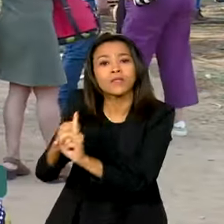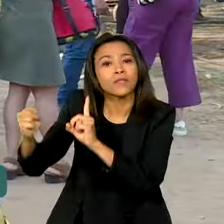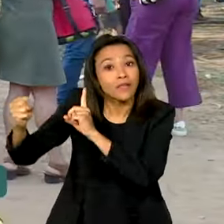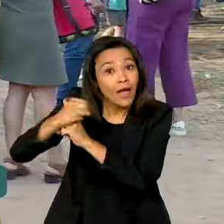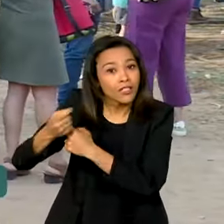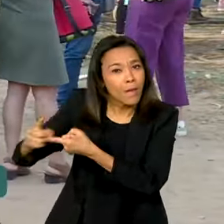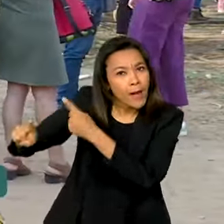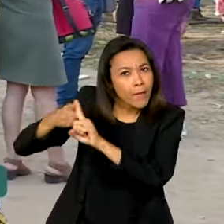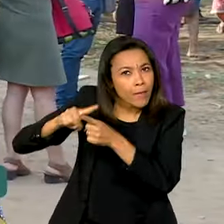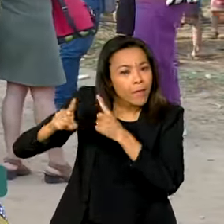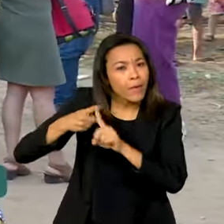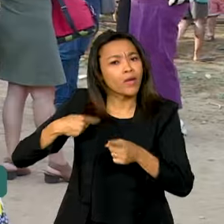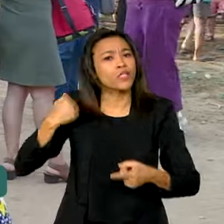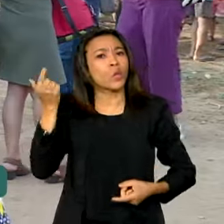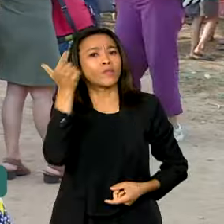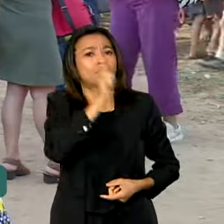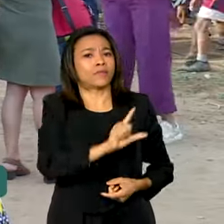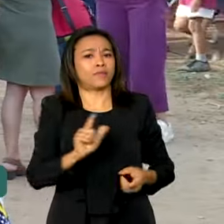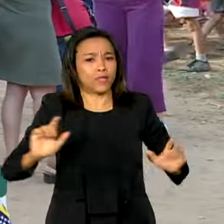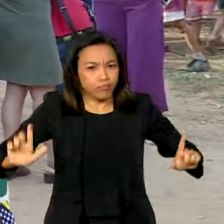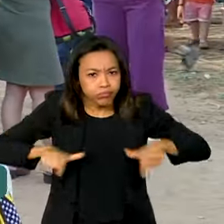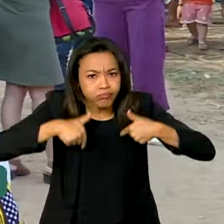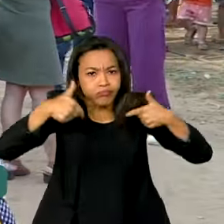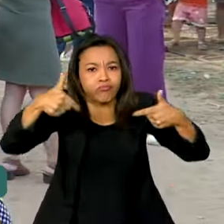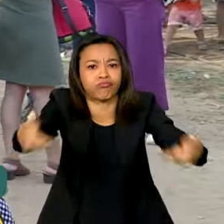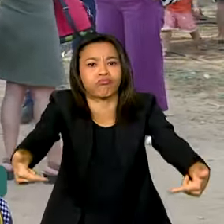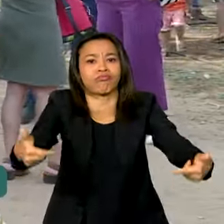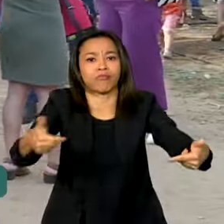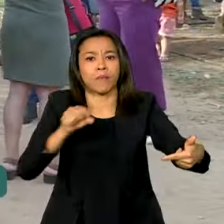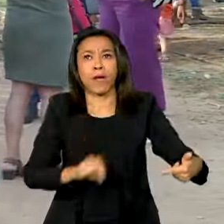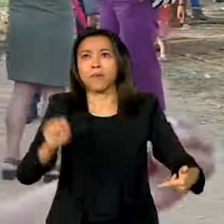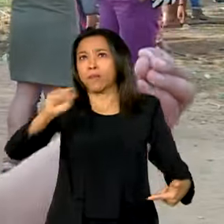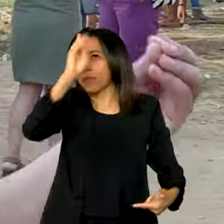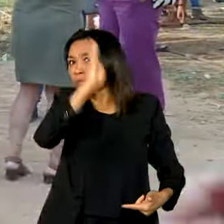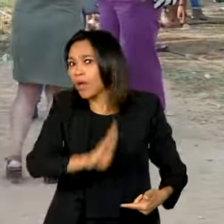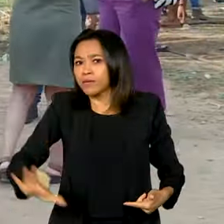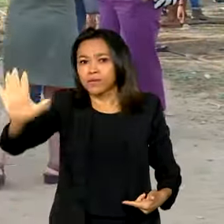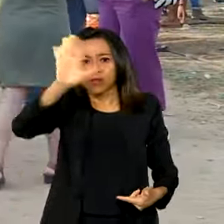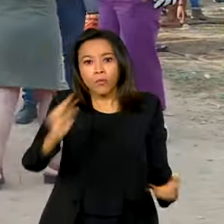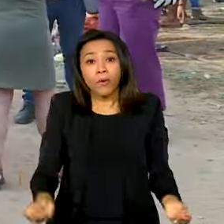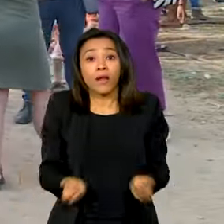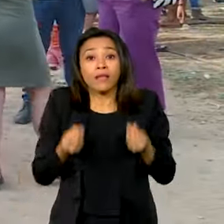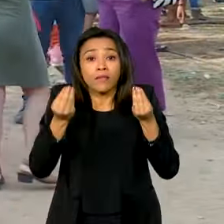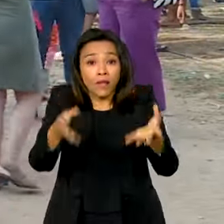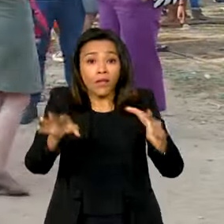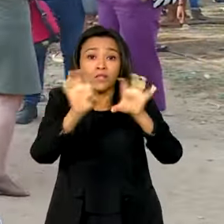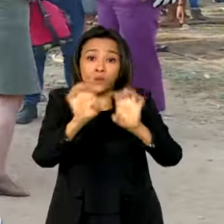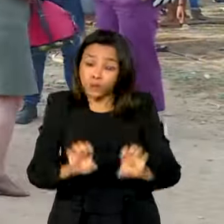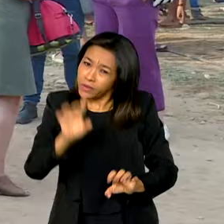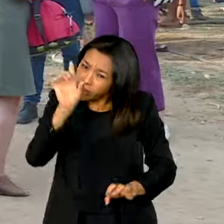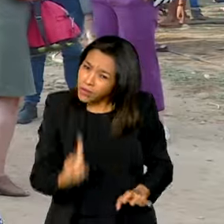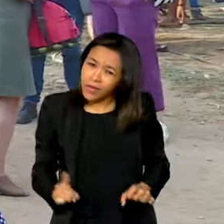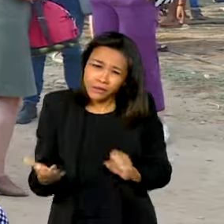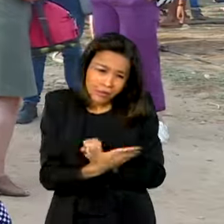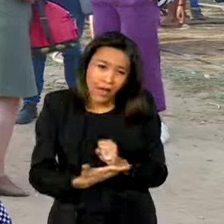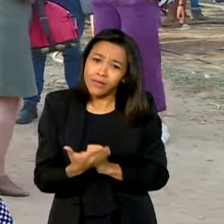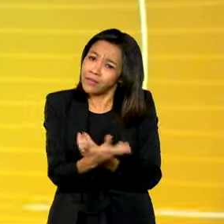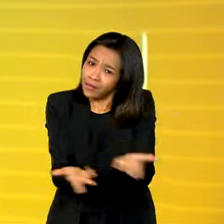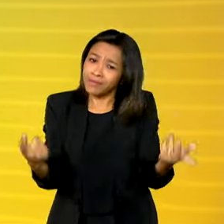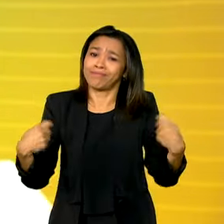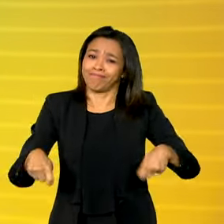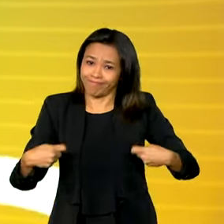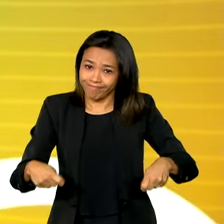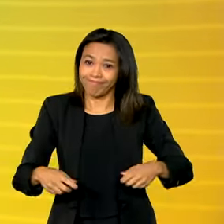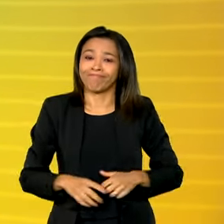faça mesmo um verdadeiro mutirão pelas periferias do Brasil, para trazer infraestrutura, para trazer acesso a direitos básicos que essa população tanto precisa.